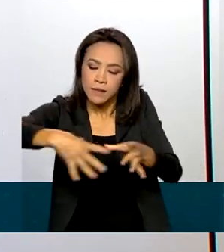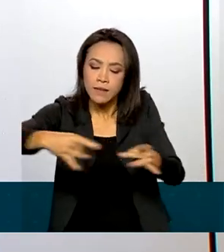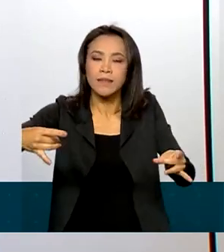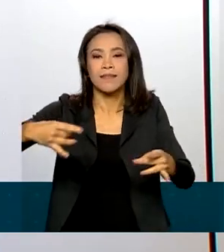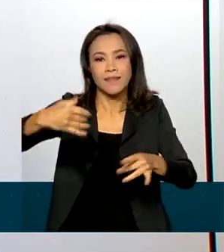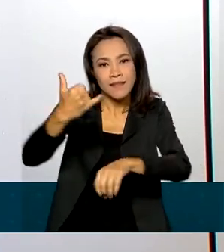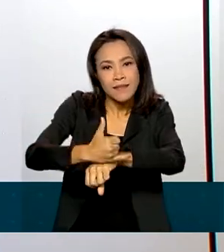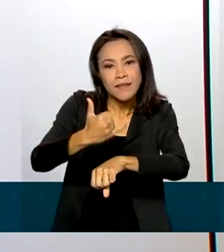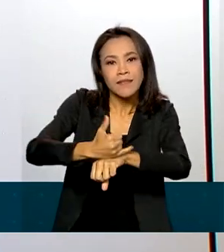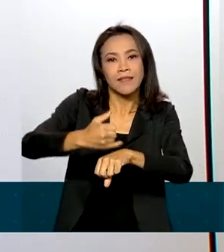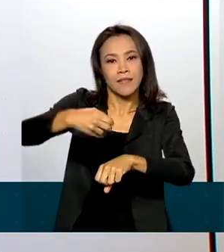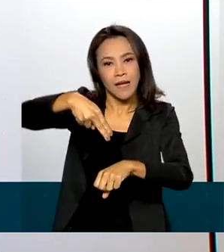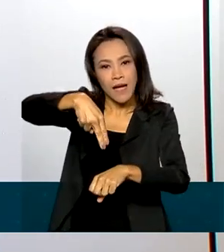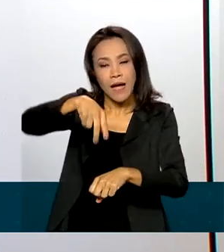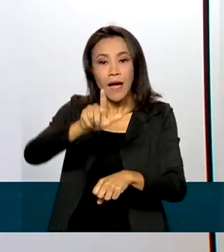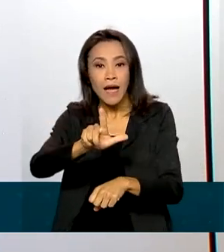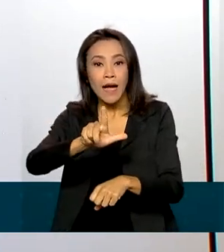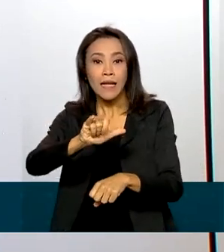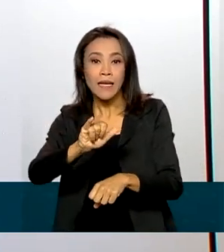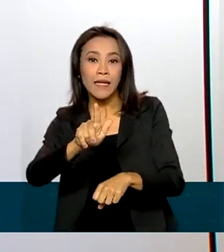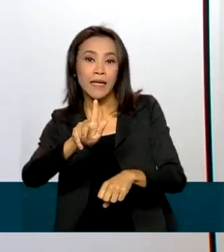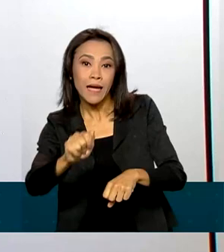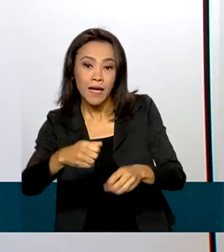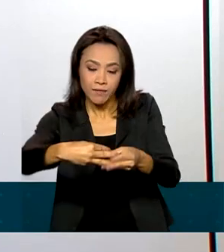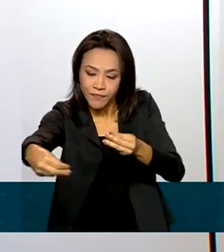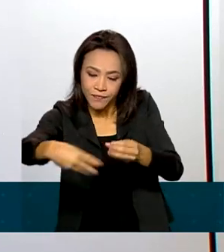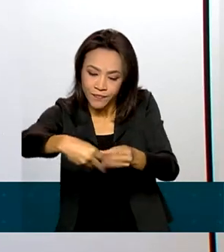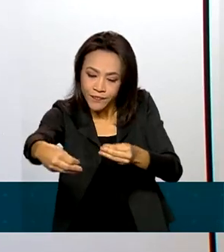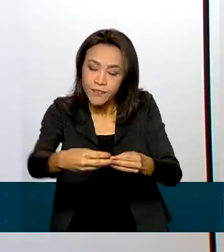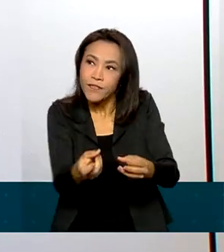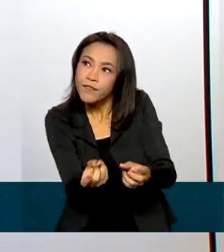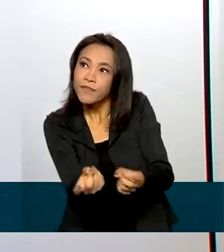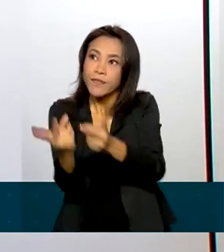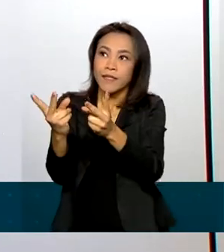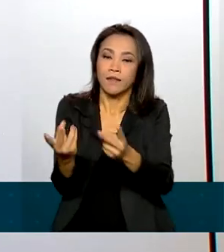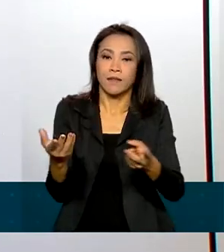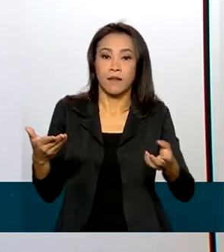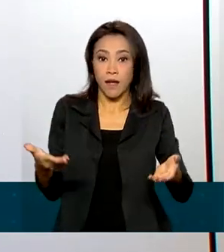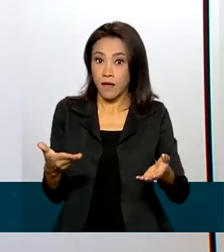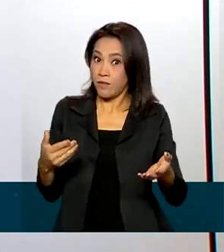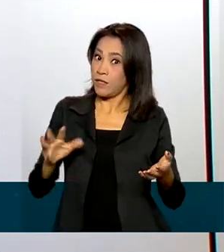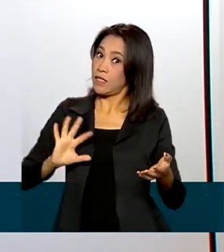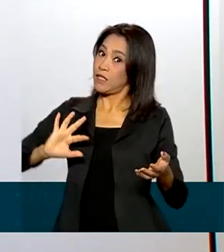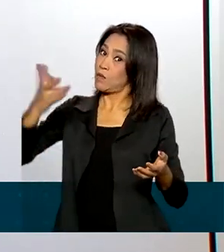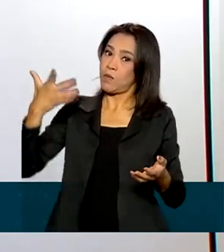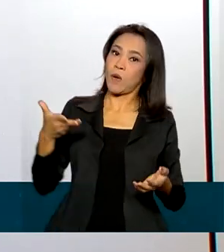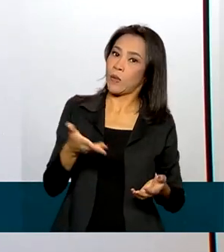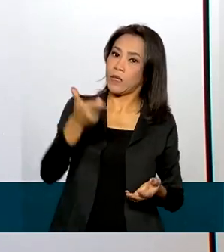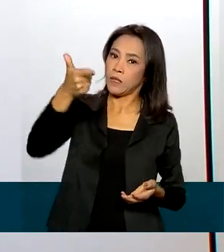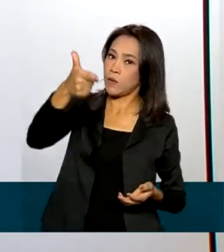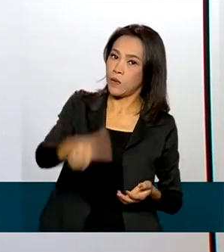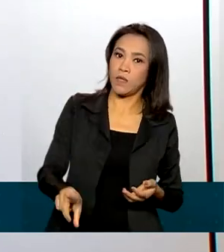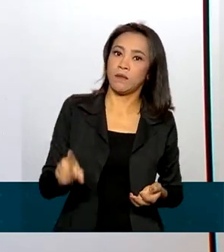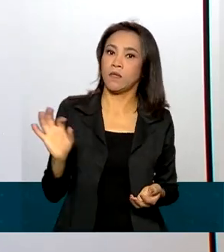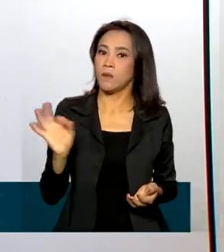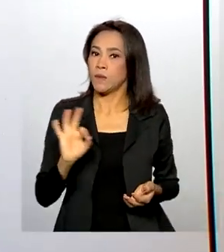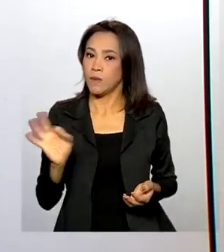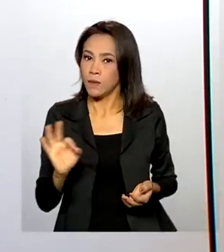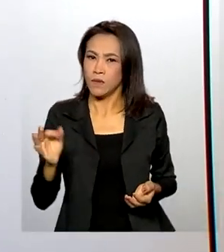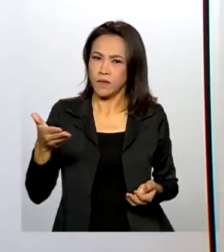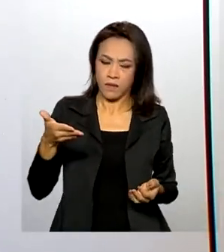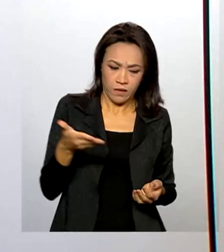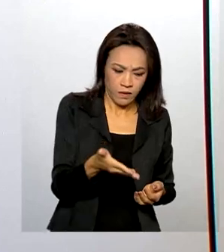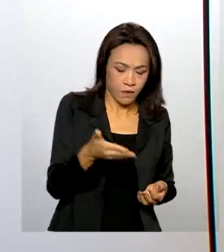Então, isso, essa mobilização do Ministério é para que isso não ocorra novamente, com mais um mineral,